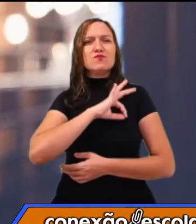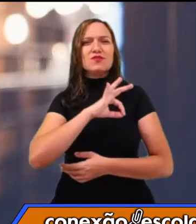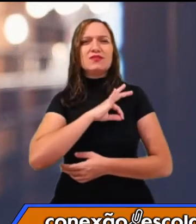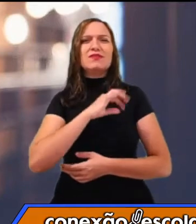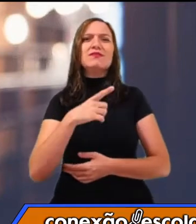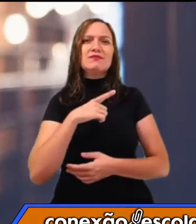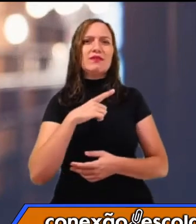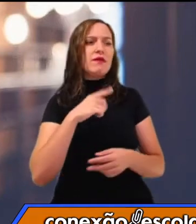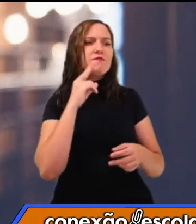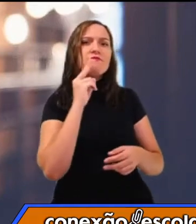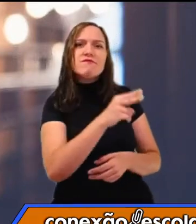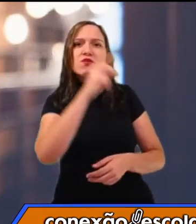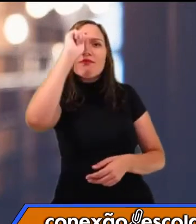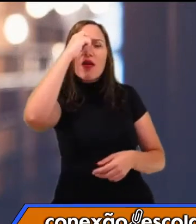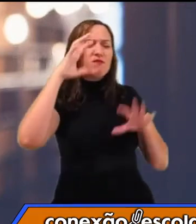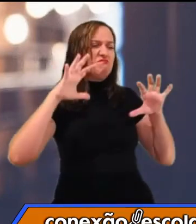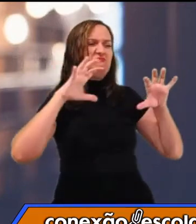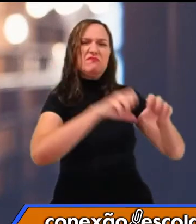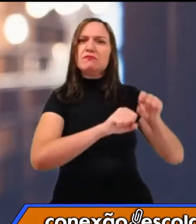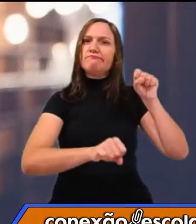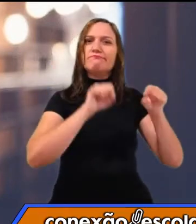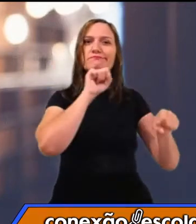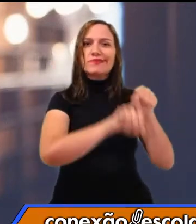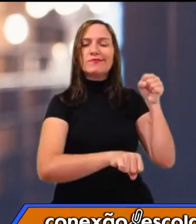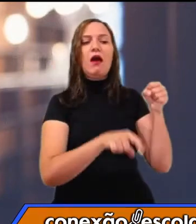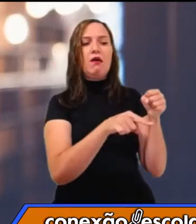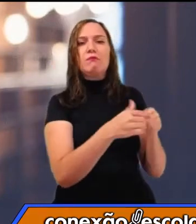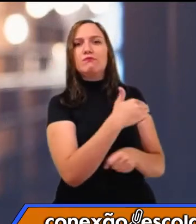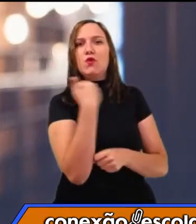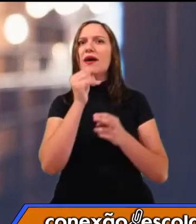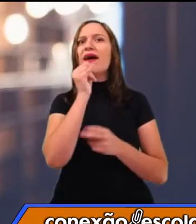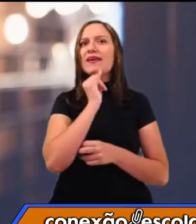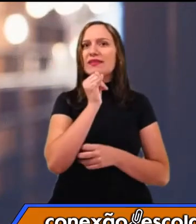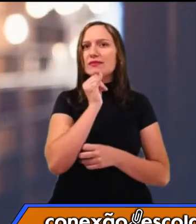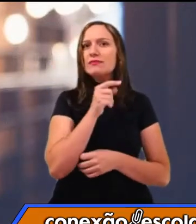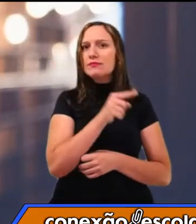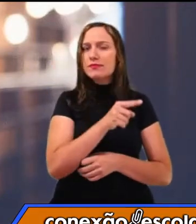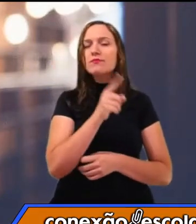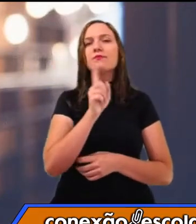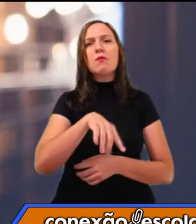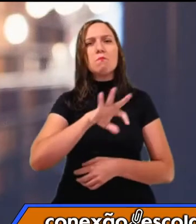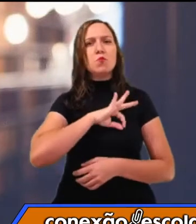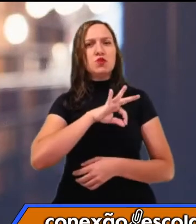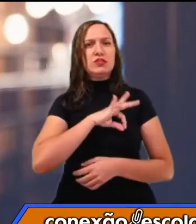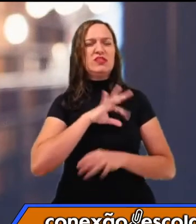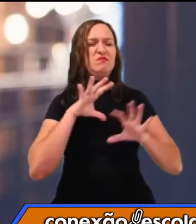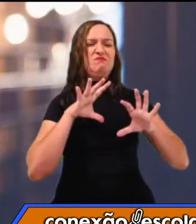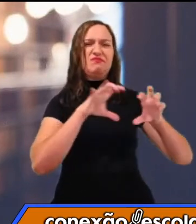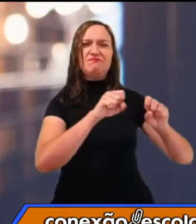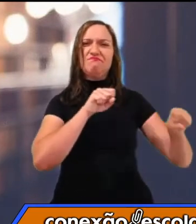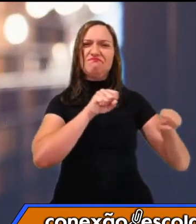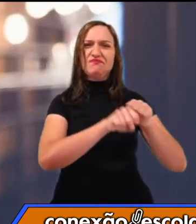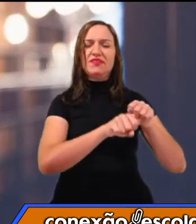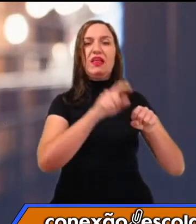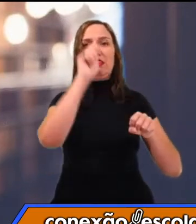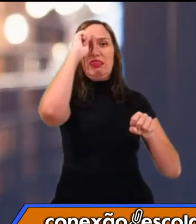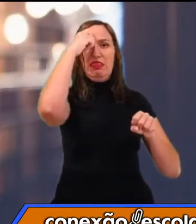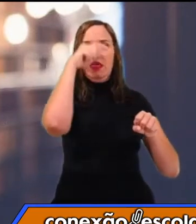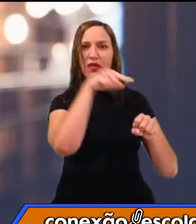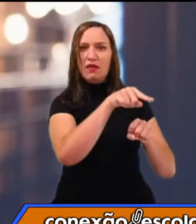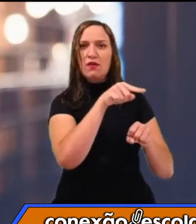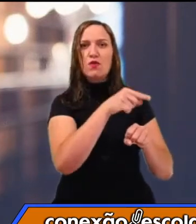numa abordagem, né? Então, esse fato do assassinato de um homem negro por um policial gerou uma onda de